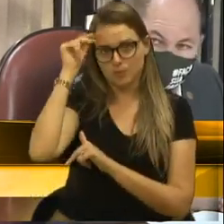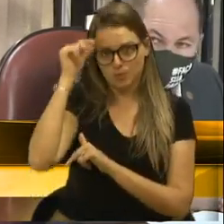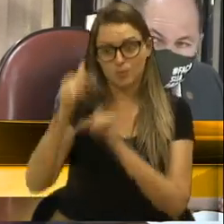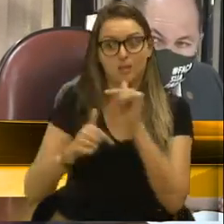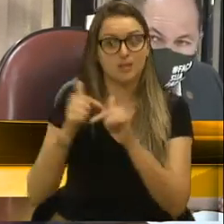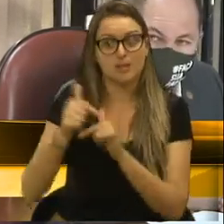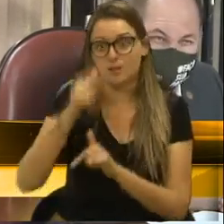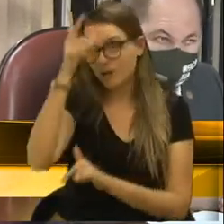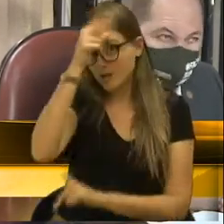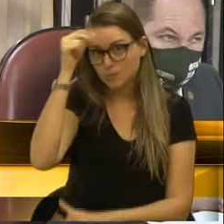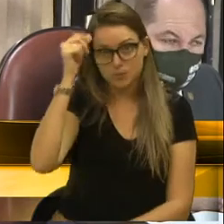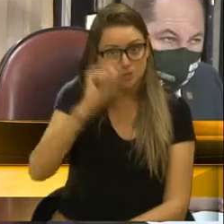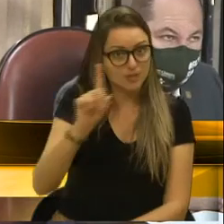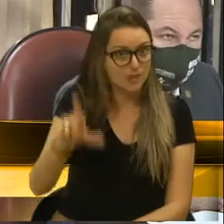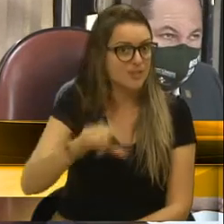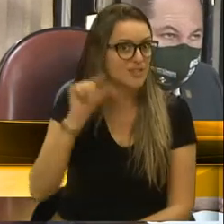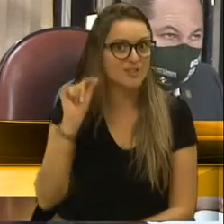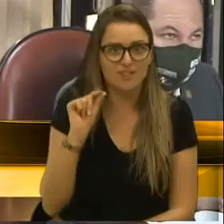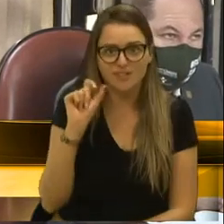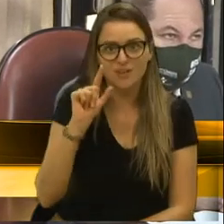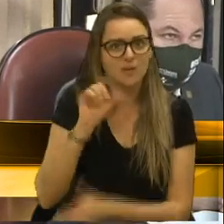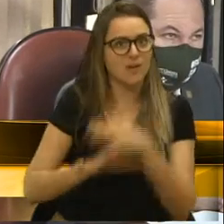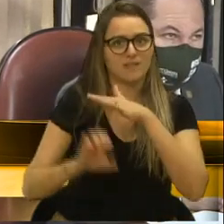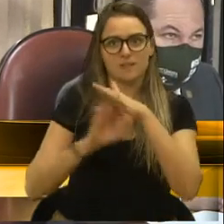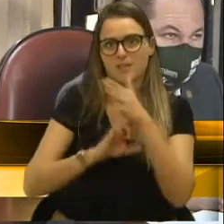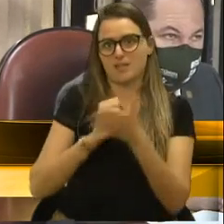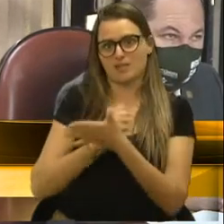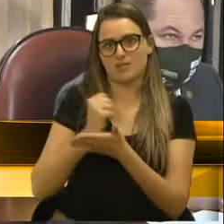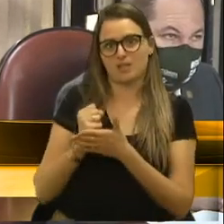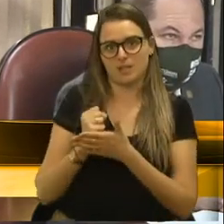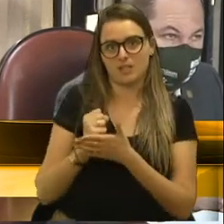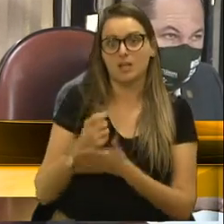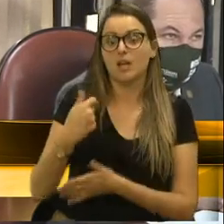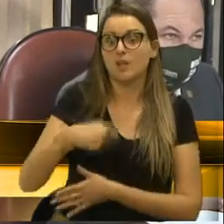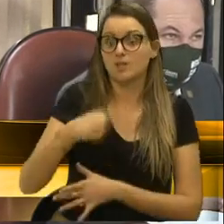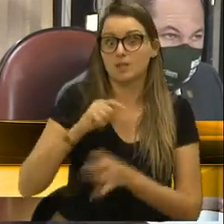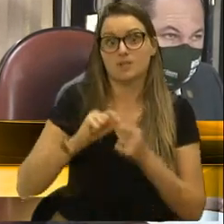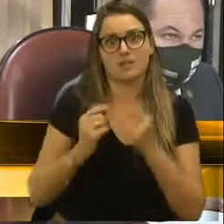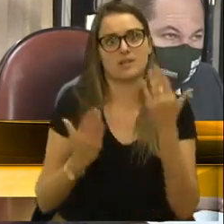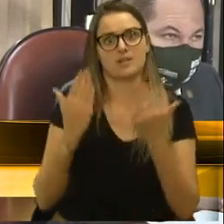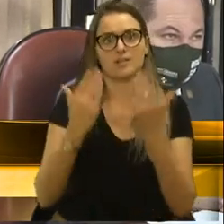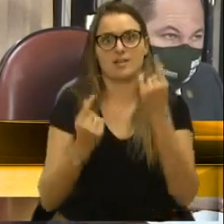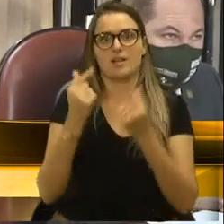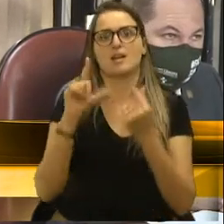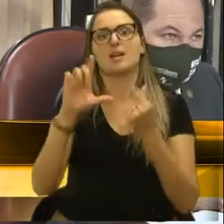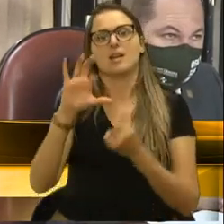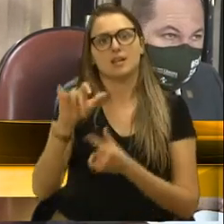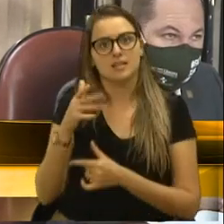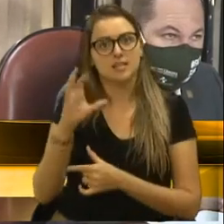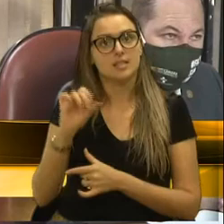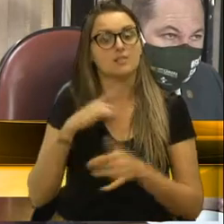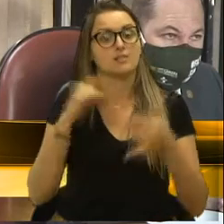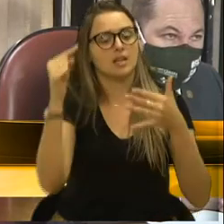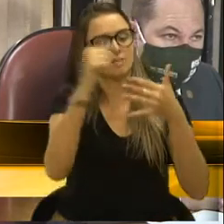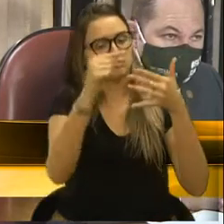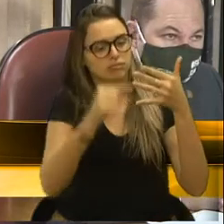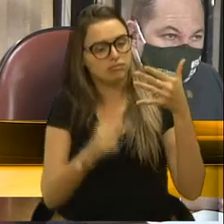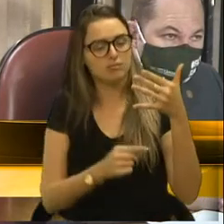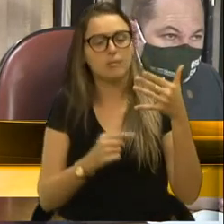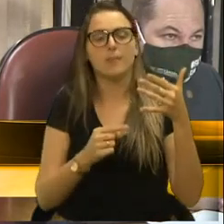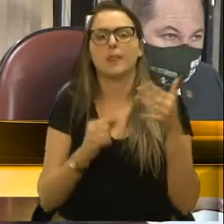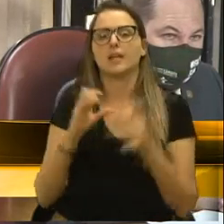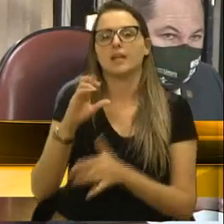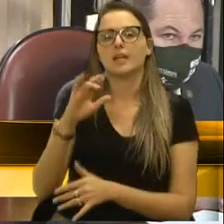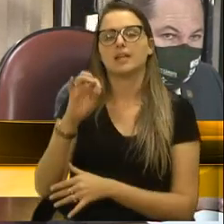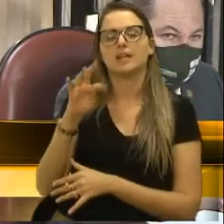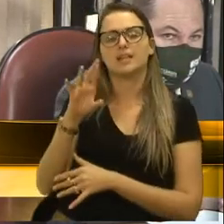a gente não escolhe quem a gente vai contratar. A gente precisa fazer um processo licitatório, com critérios de impessoalidade,